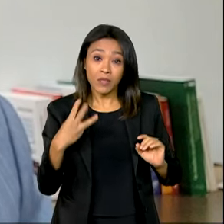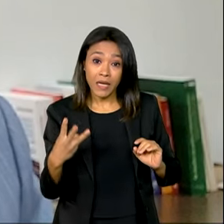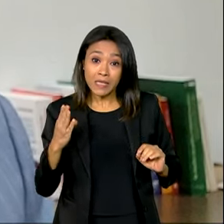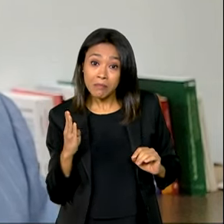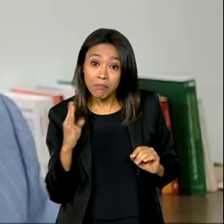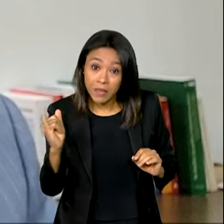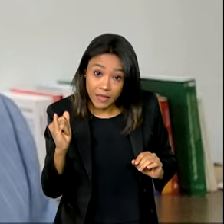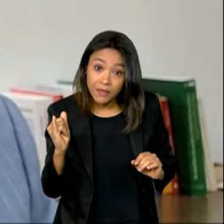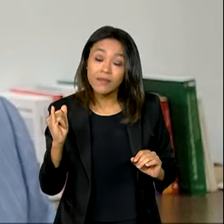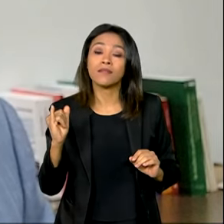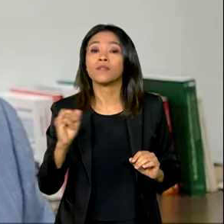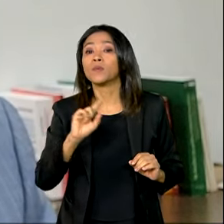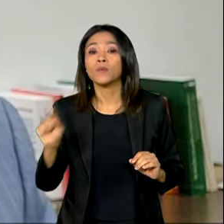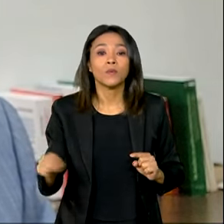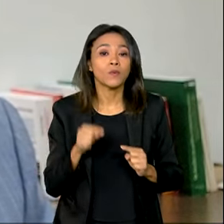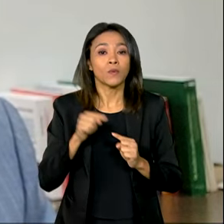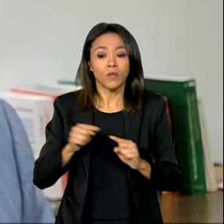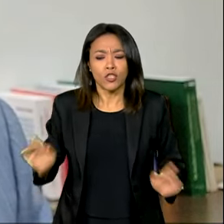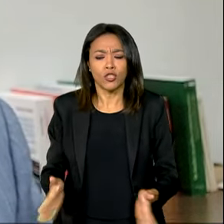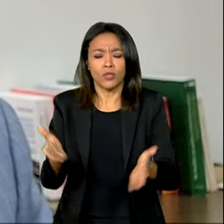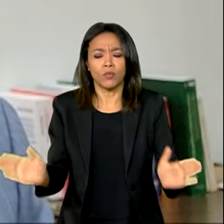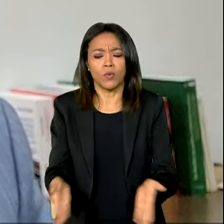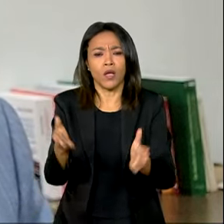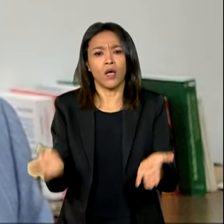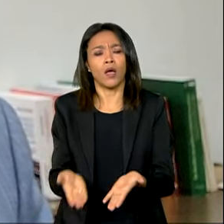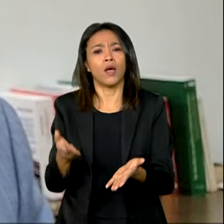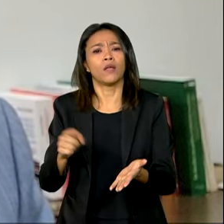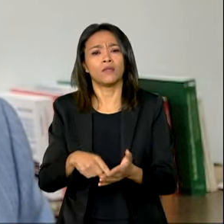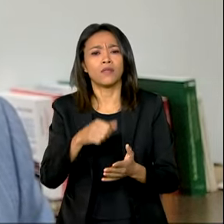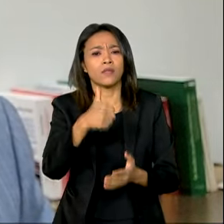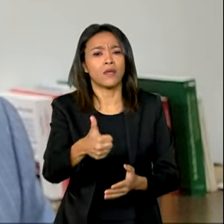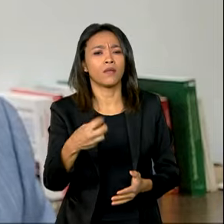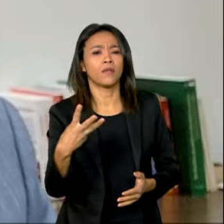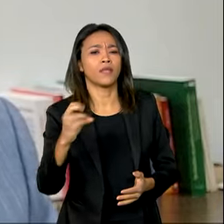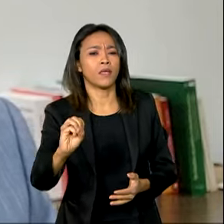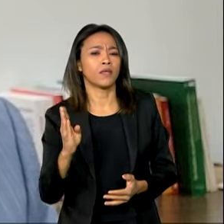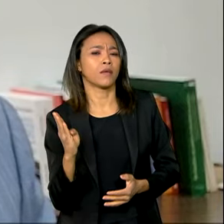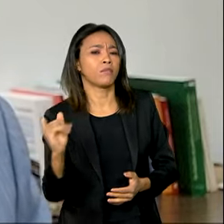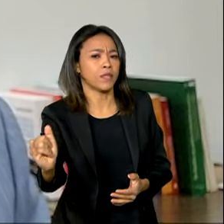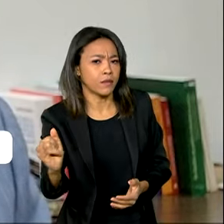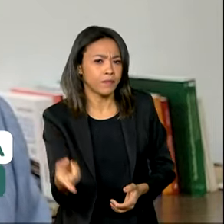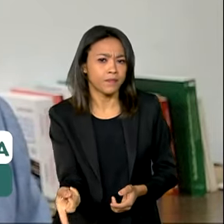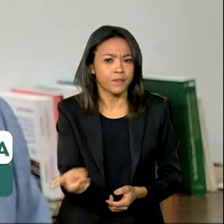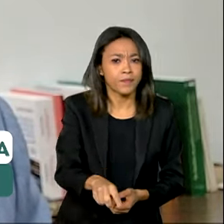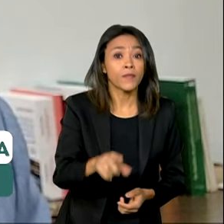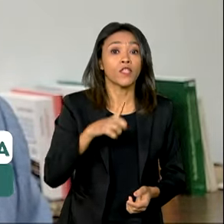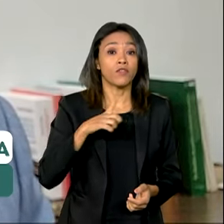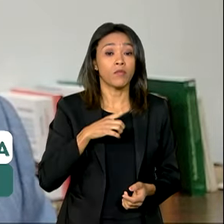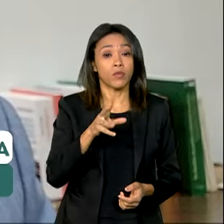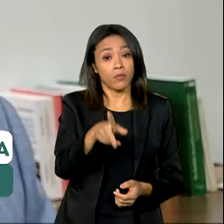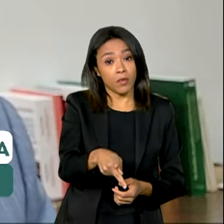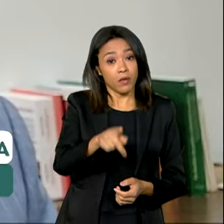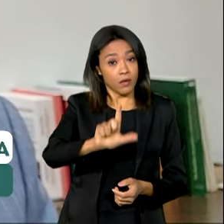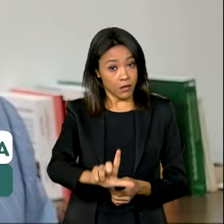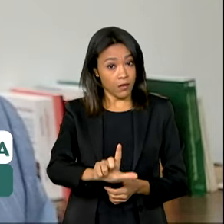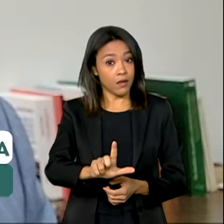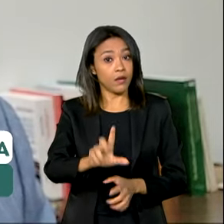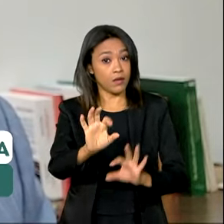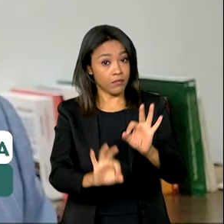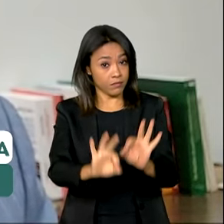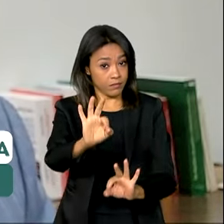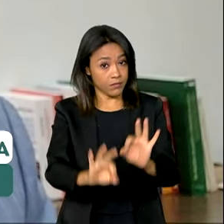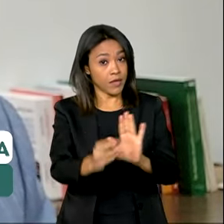estimulando o investimento no setor de R 130 bilhões. Nós tivemos o PL-3